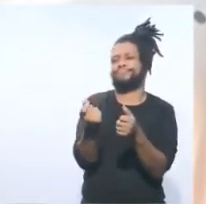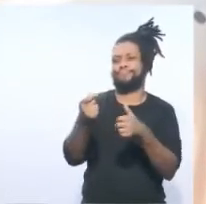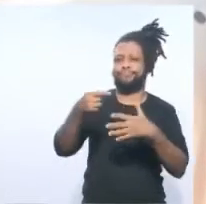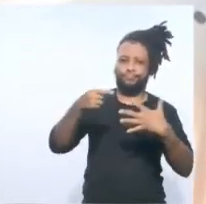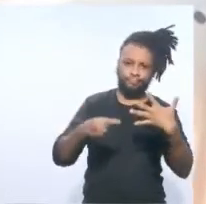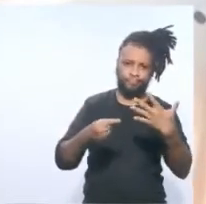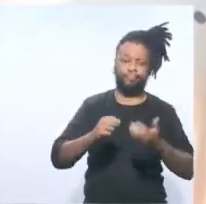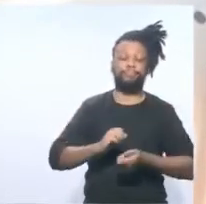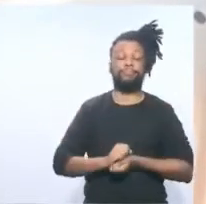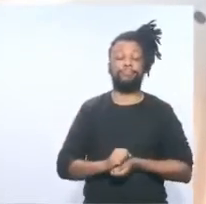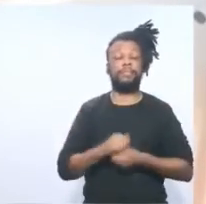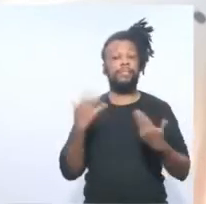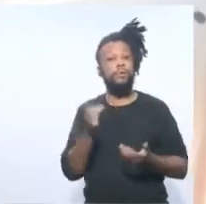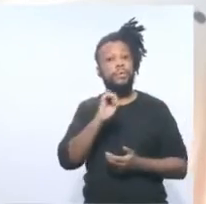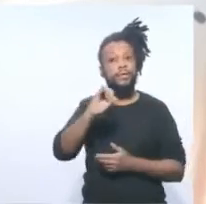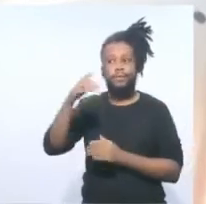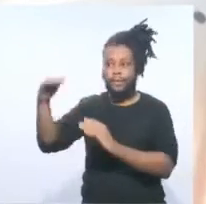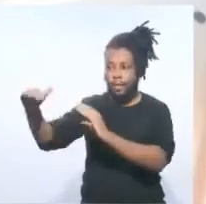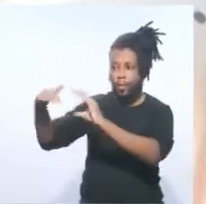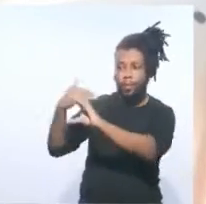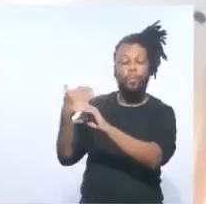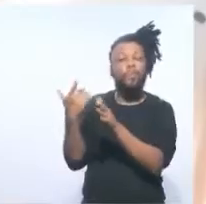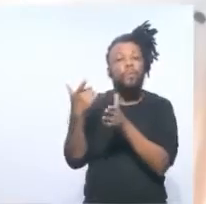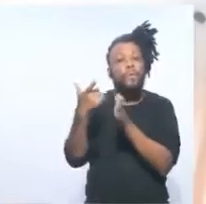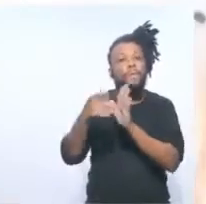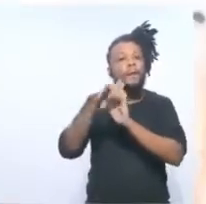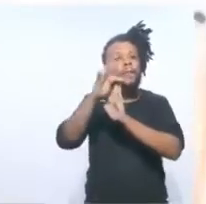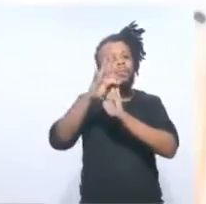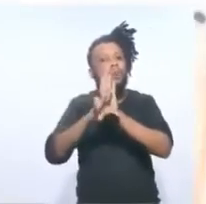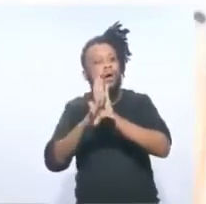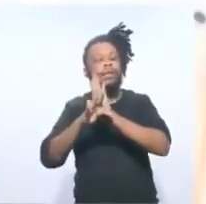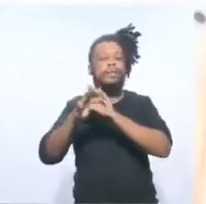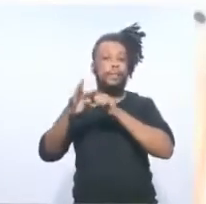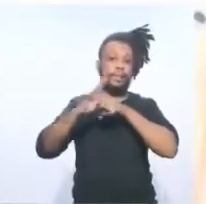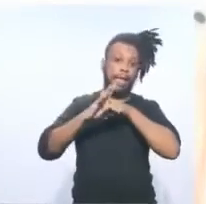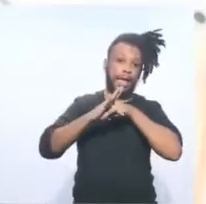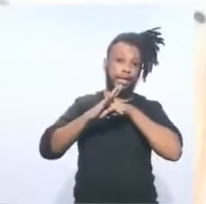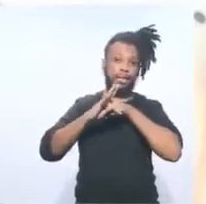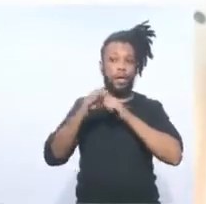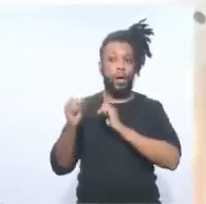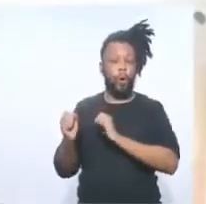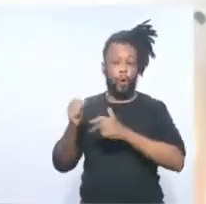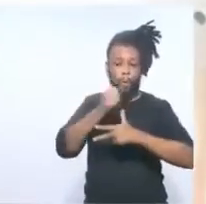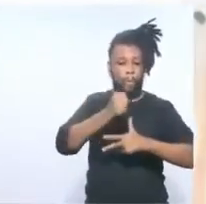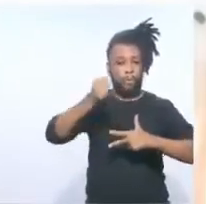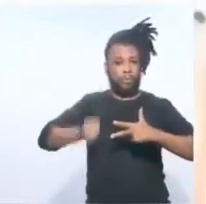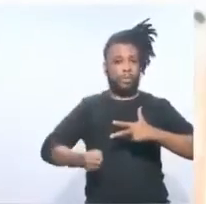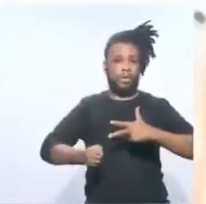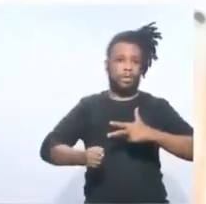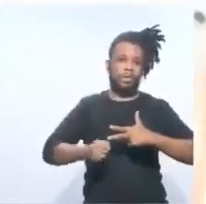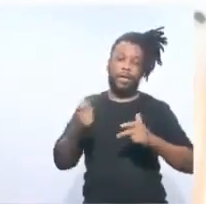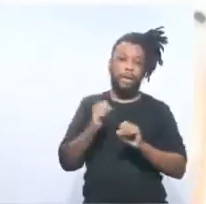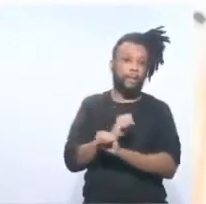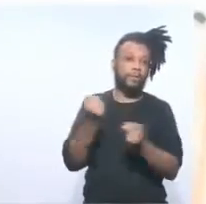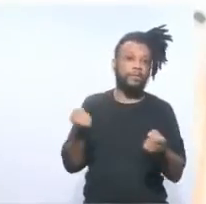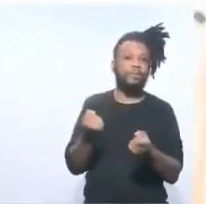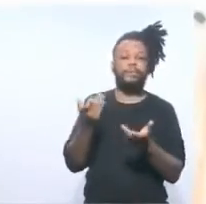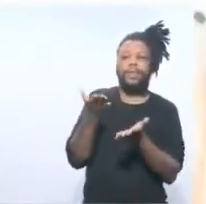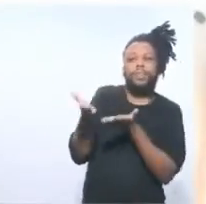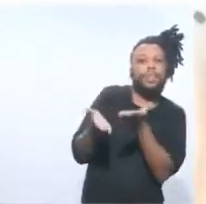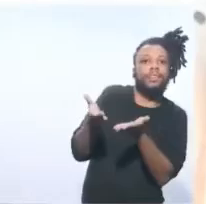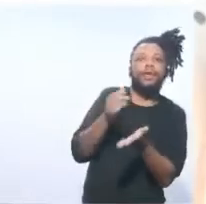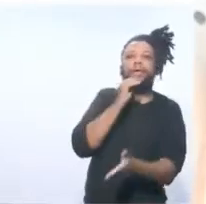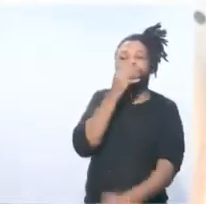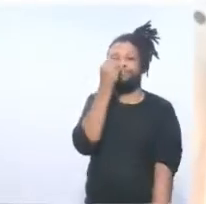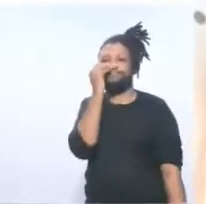Se você envia uma nota técnica a um poder, você não pode tratar a questão ignorando, por exemplo, a